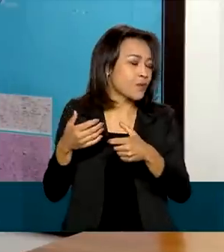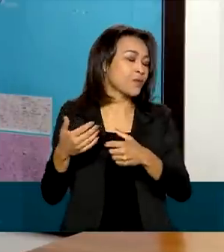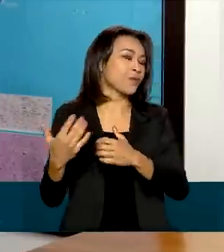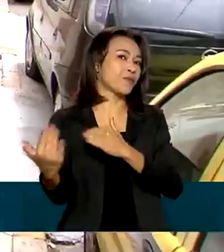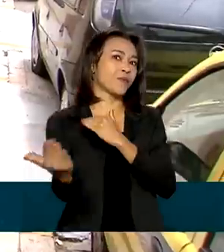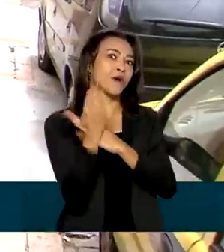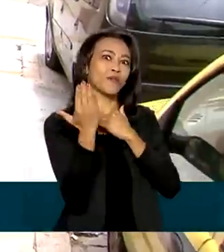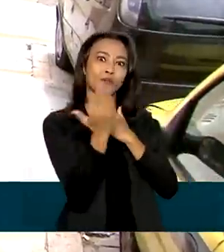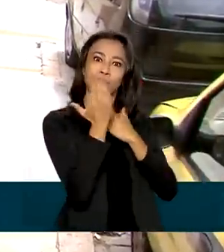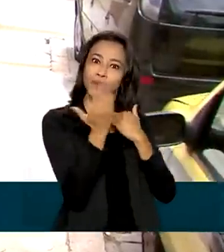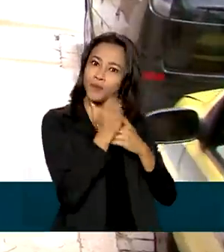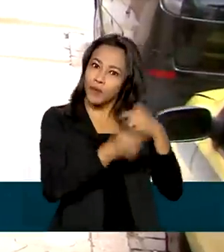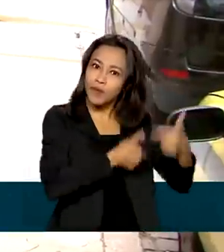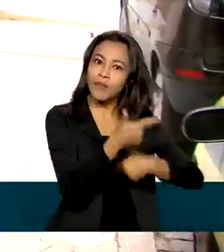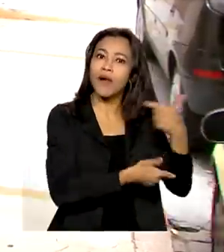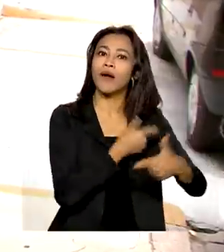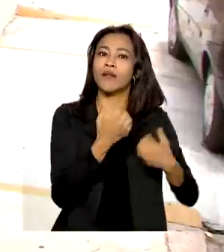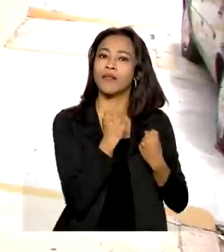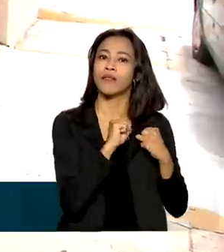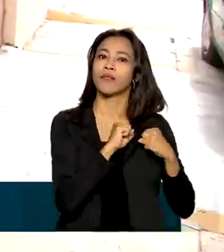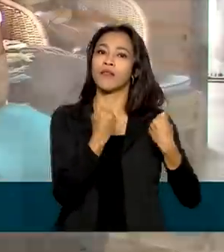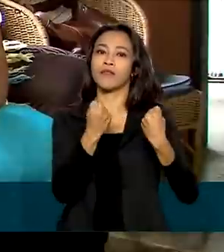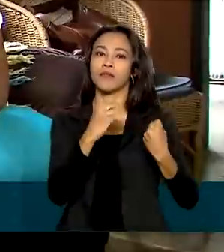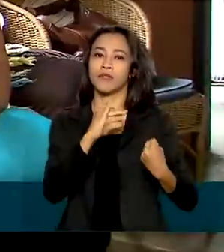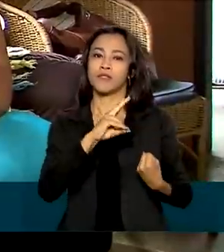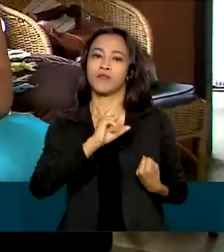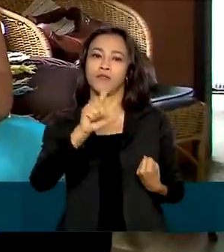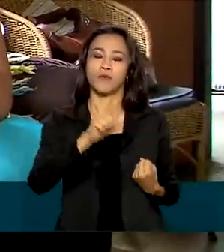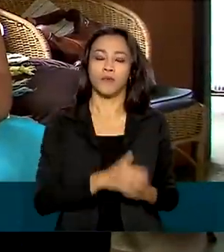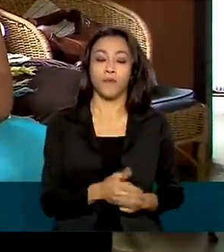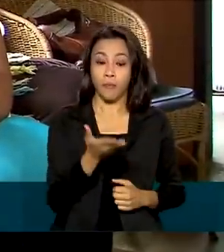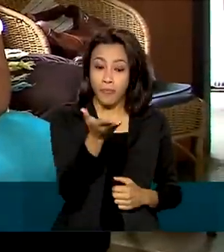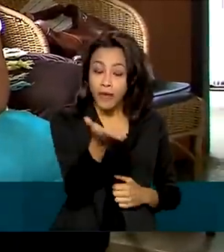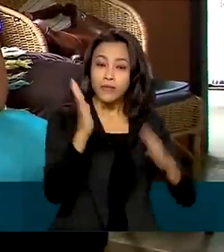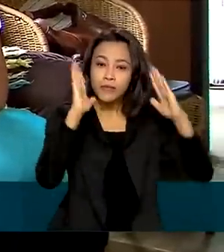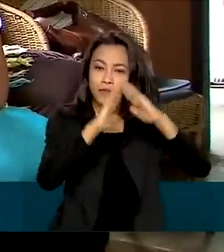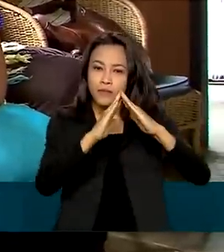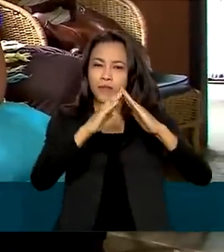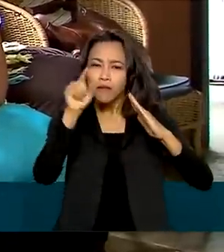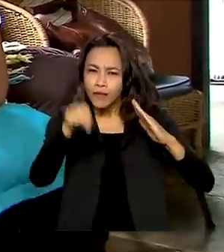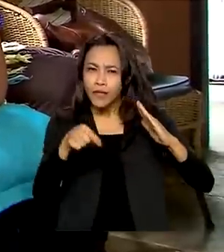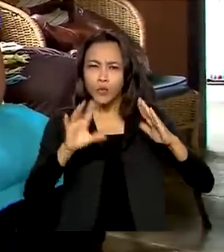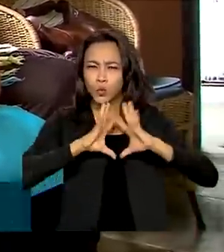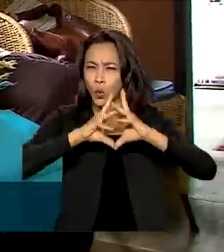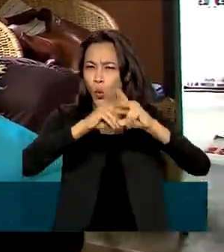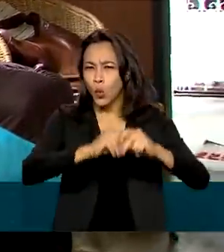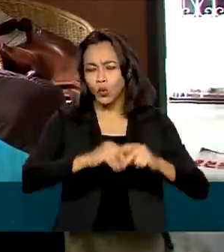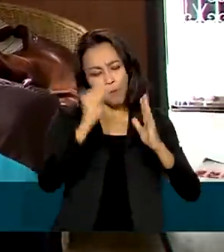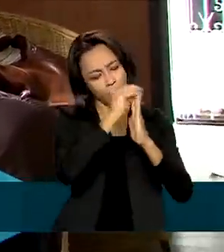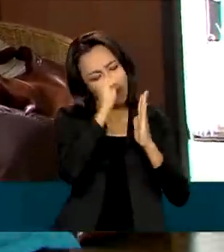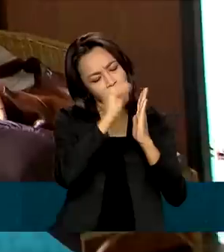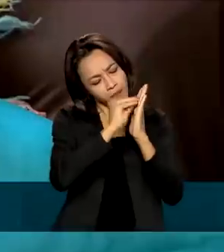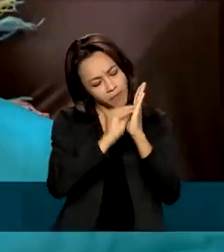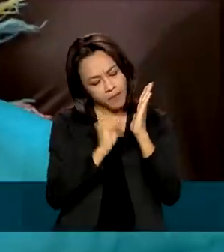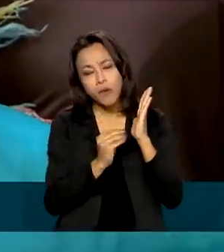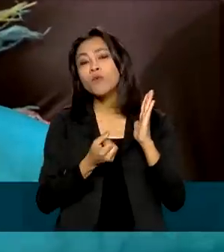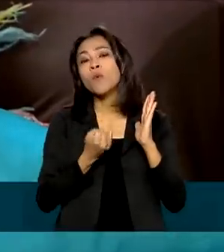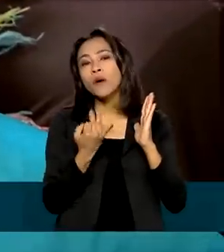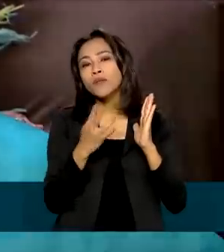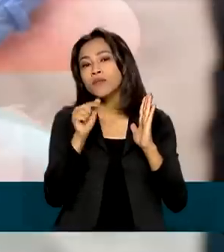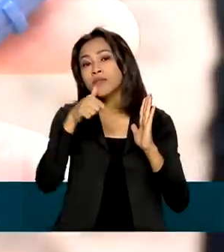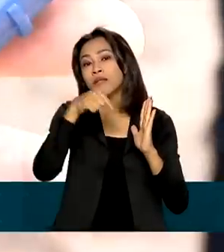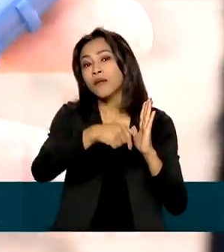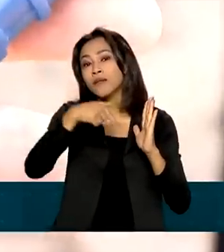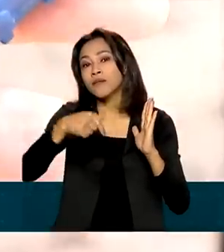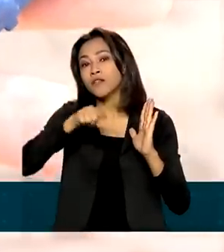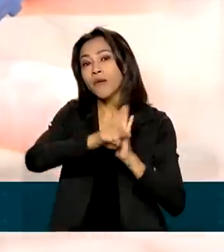defesa civil. Em 11% das residências, vai ser adotado o modelo completo, com 77 perguntas. E nos